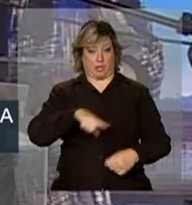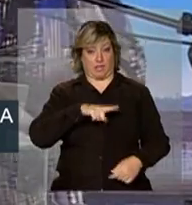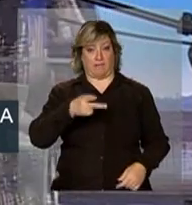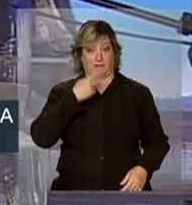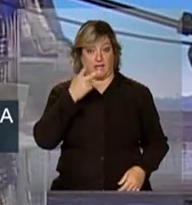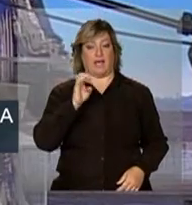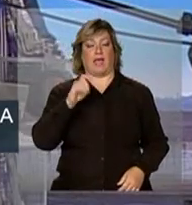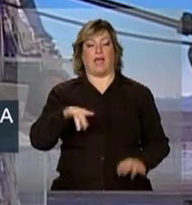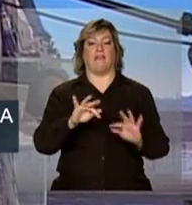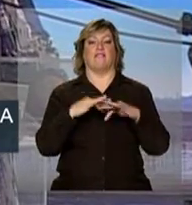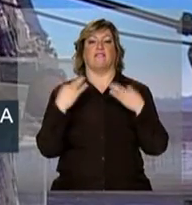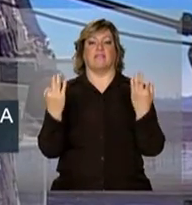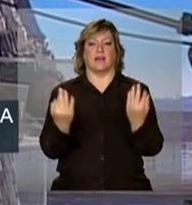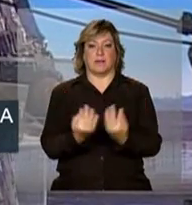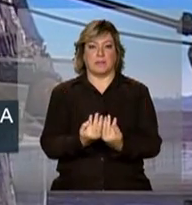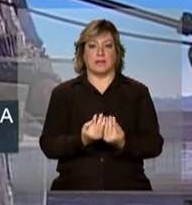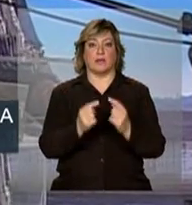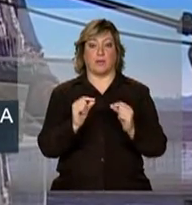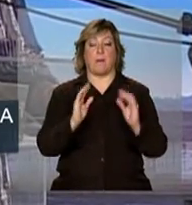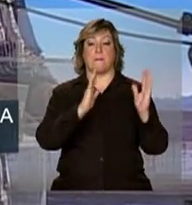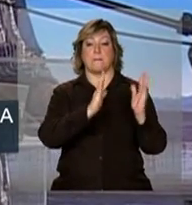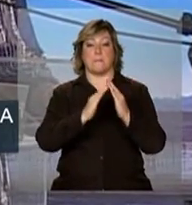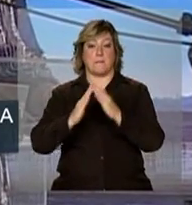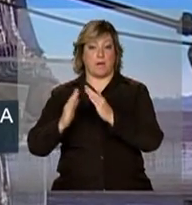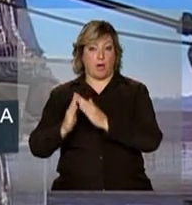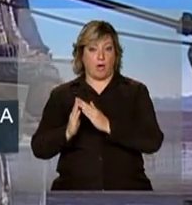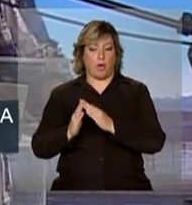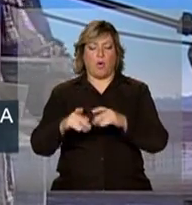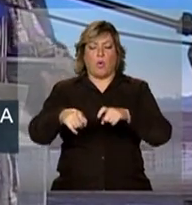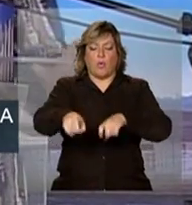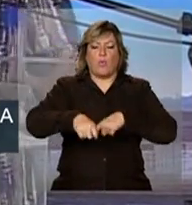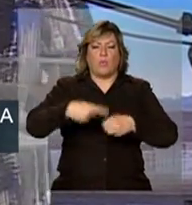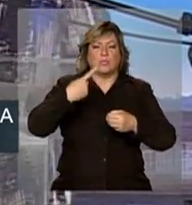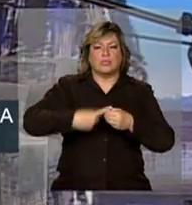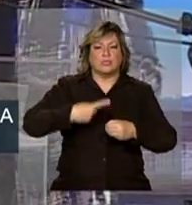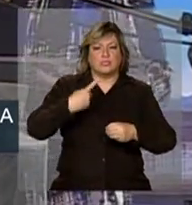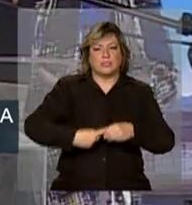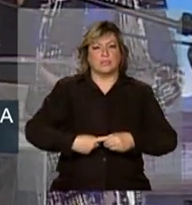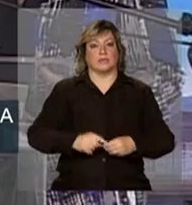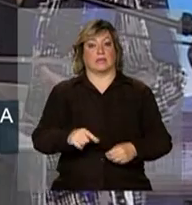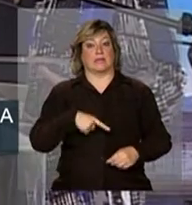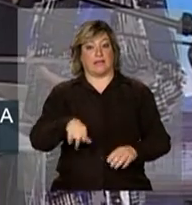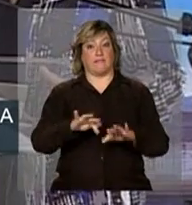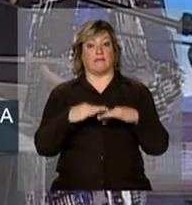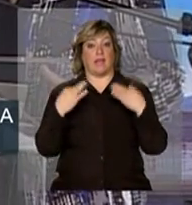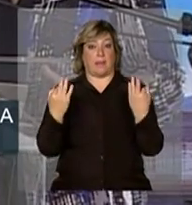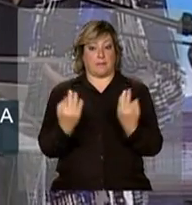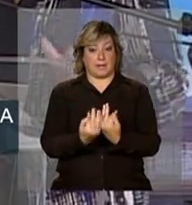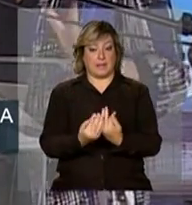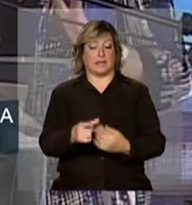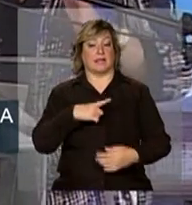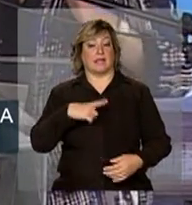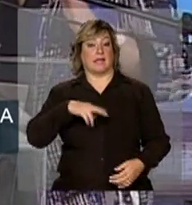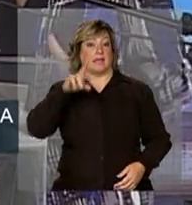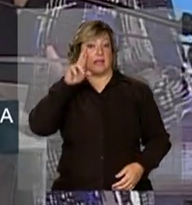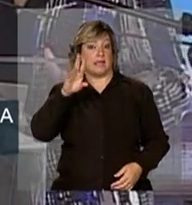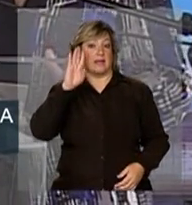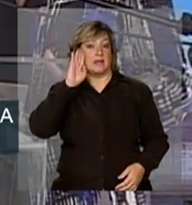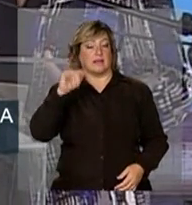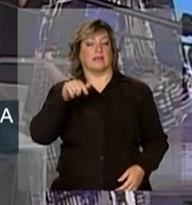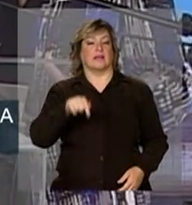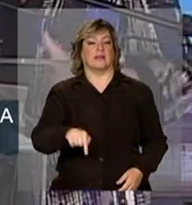referindo são famílias que residem na zona rural e, portanto, famílias que representavam uma das